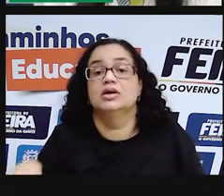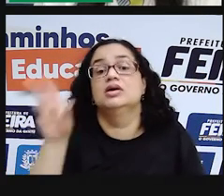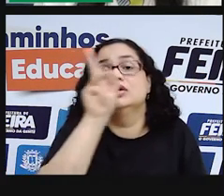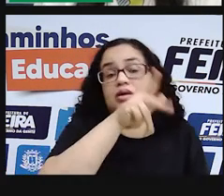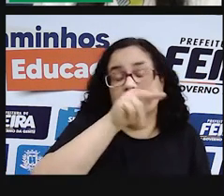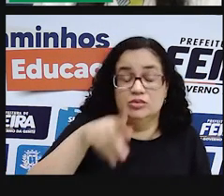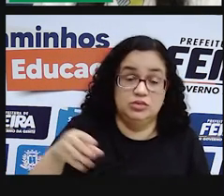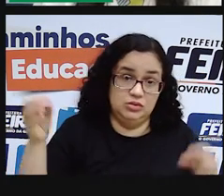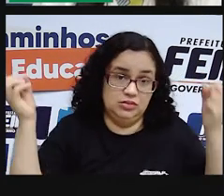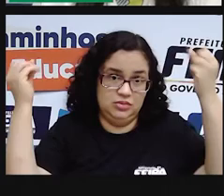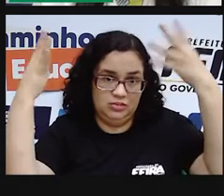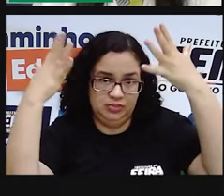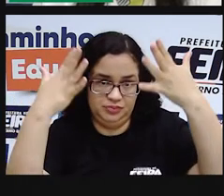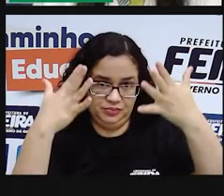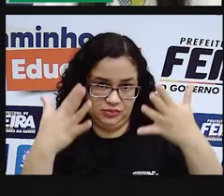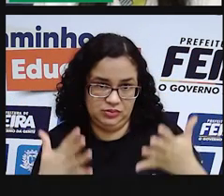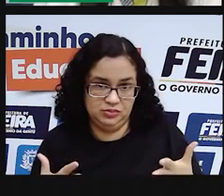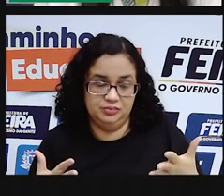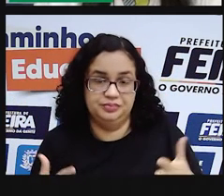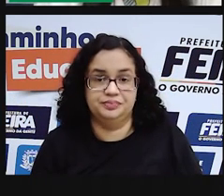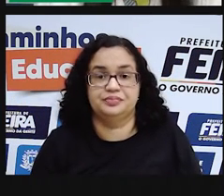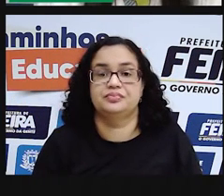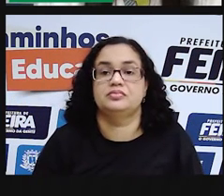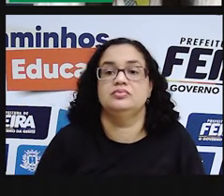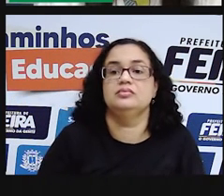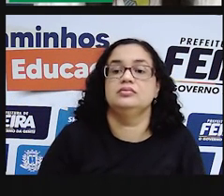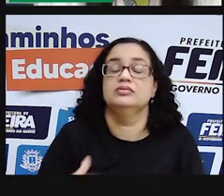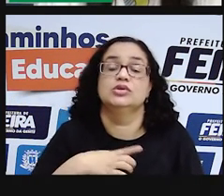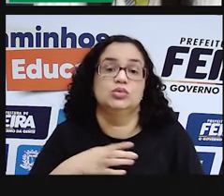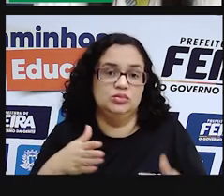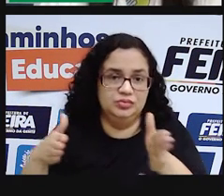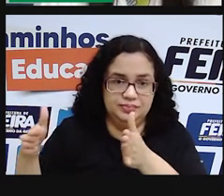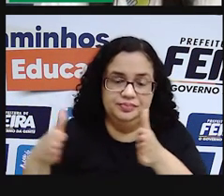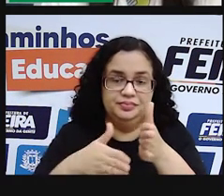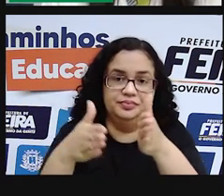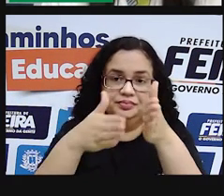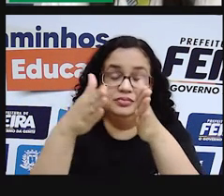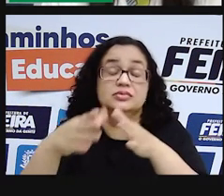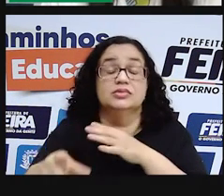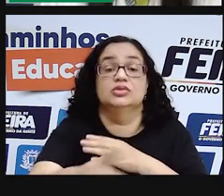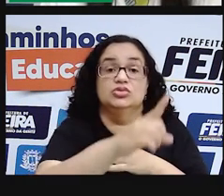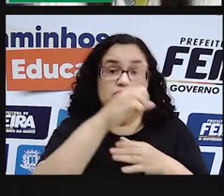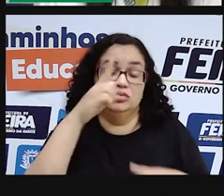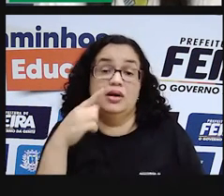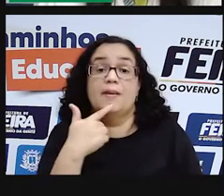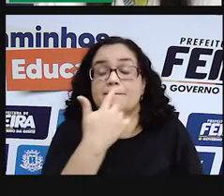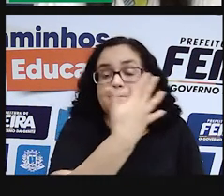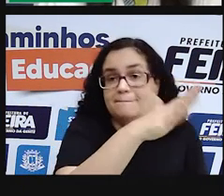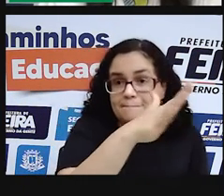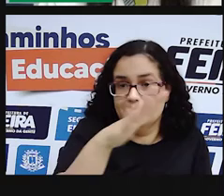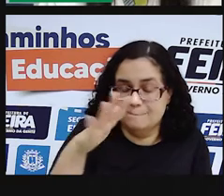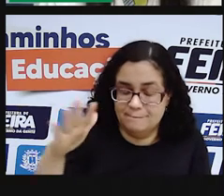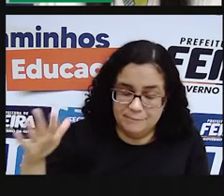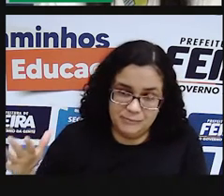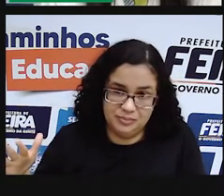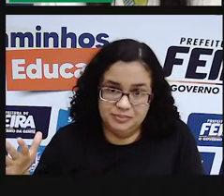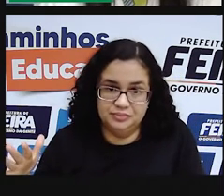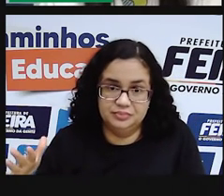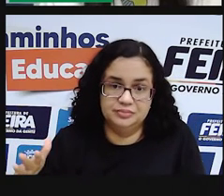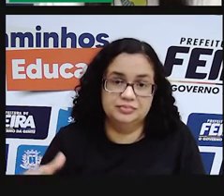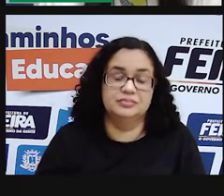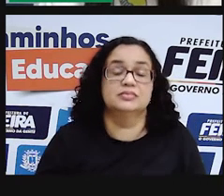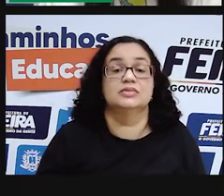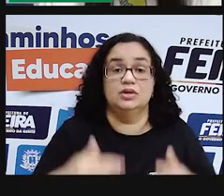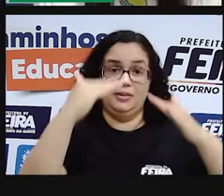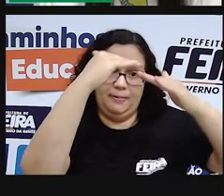explicou, não é? De repente ali no percurso do rio, antes dele chegar ao mar, existe alguma depressão, algum lugar